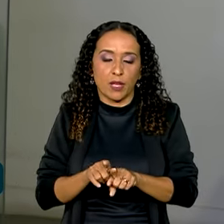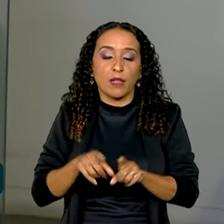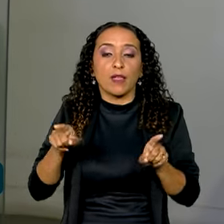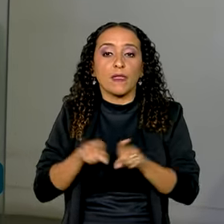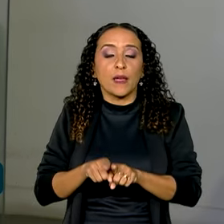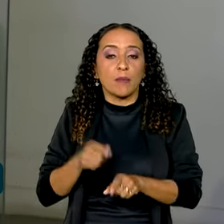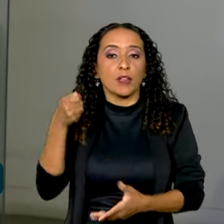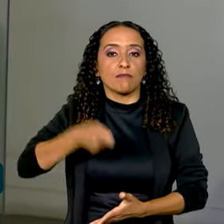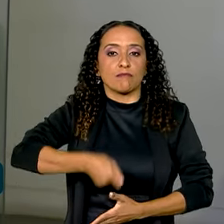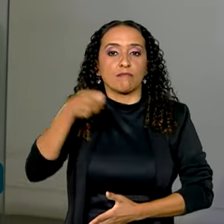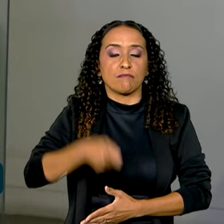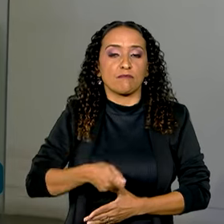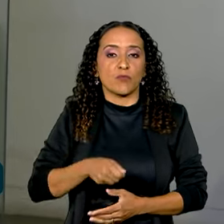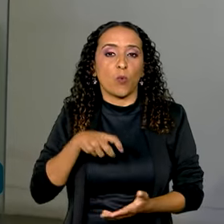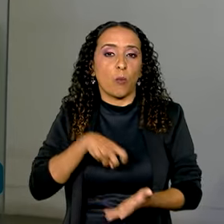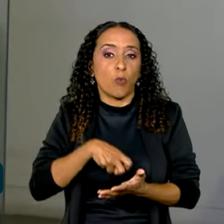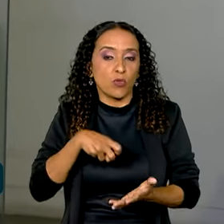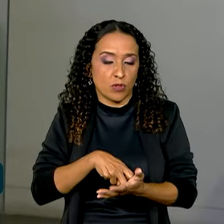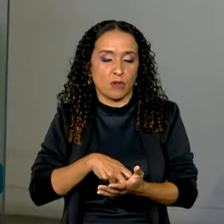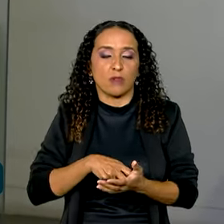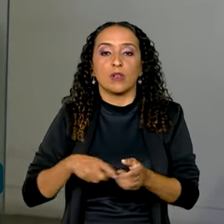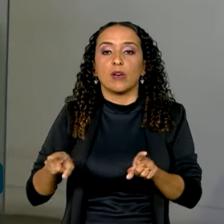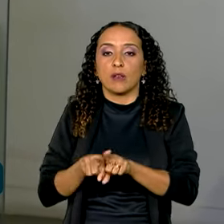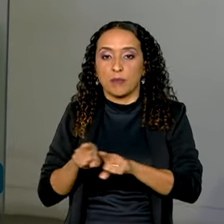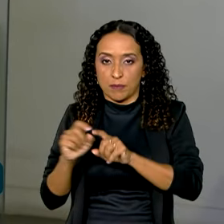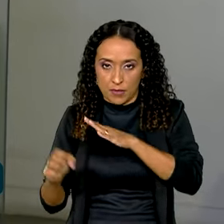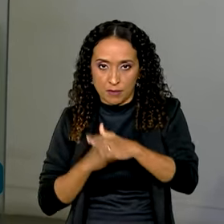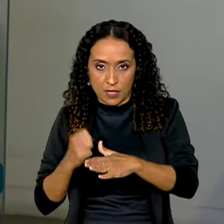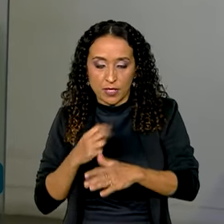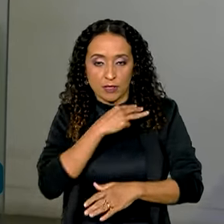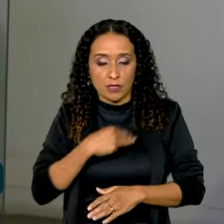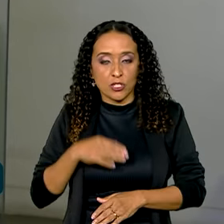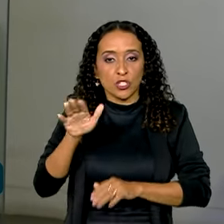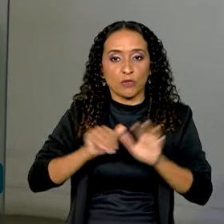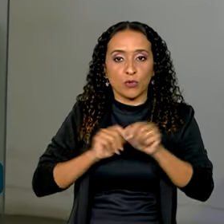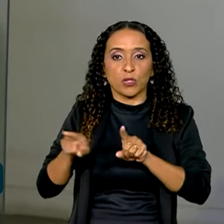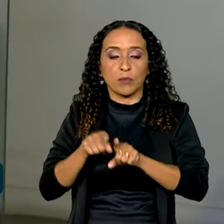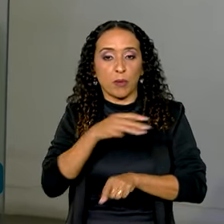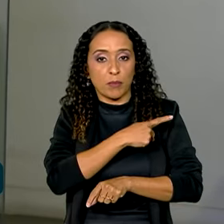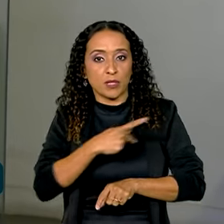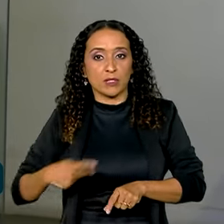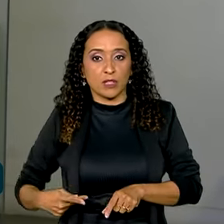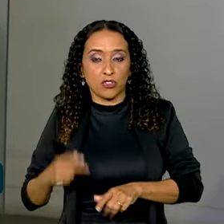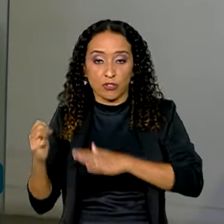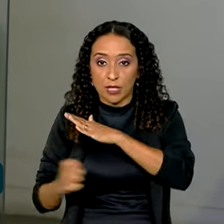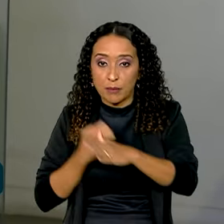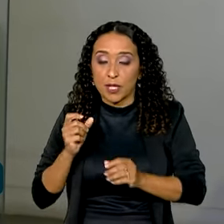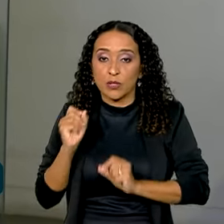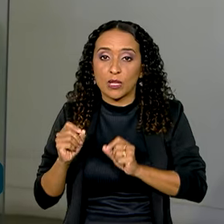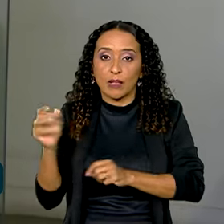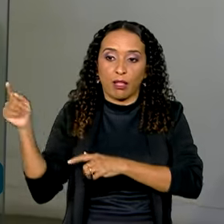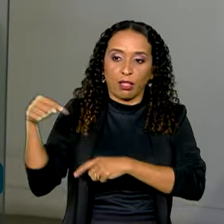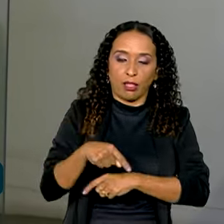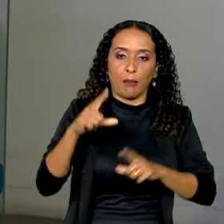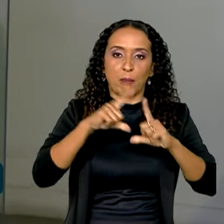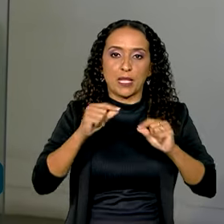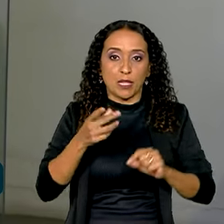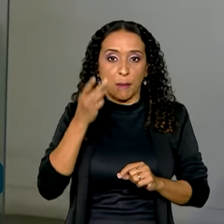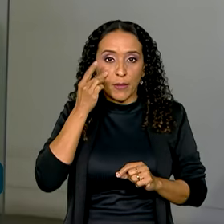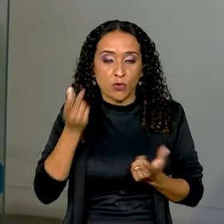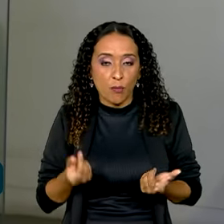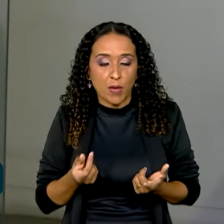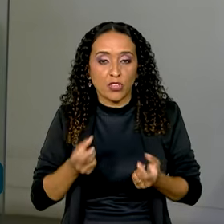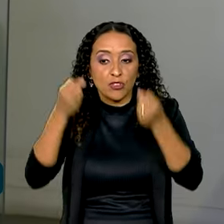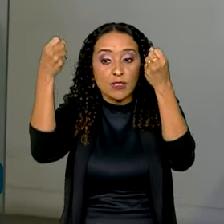punição rigorosa para a Enel. O ministro convocou também o presidente da concessionária para ir até Brasília pessoalmente e